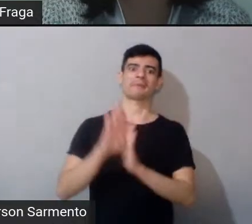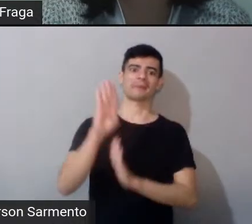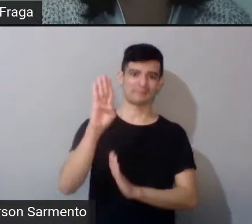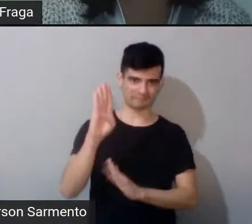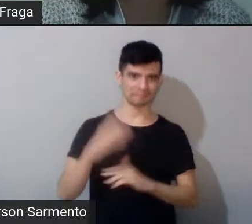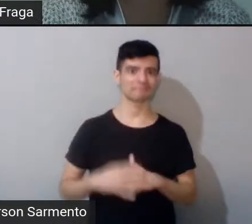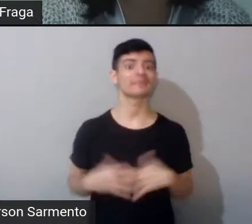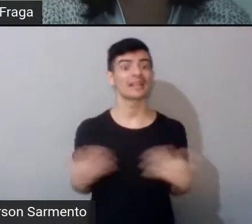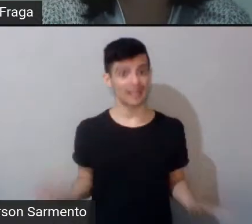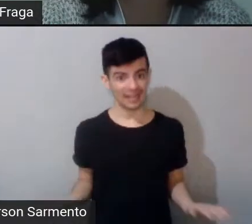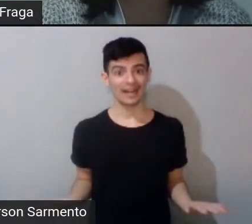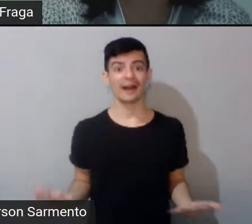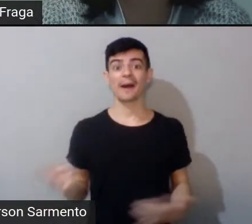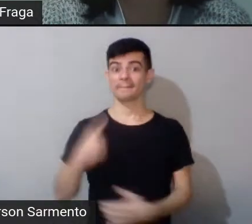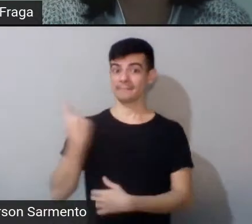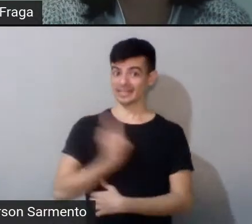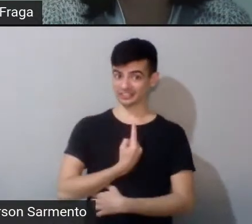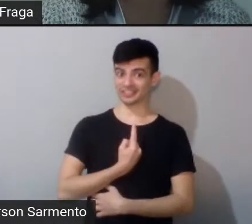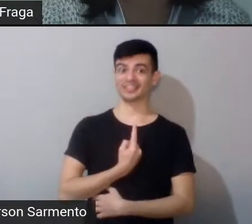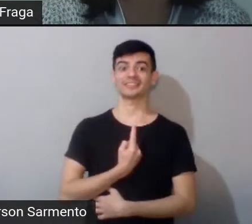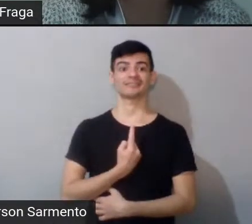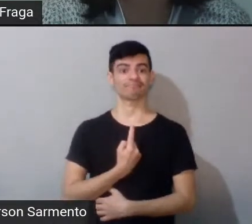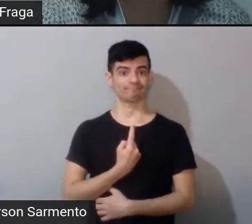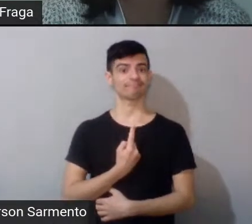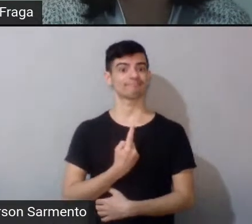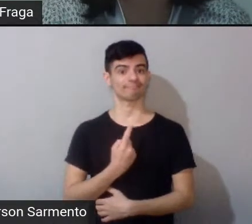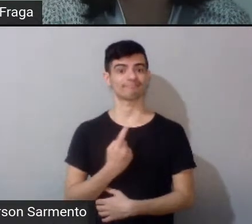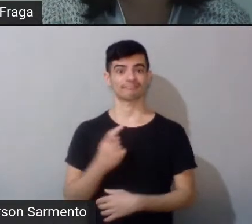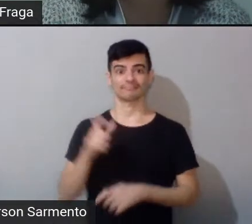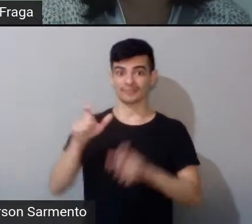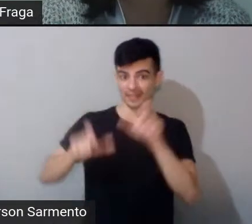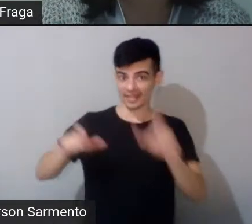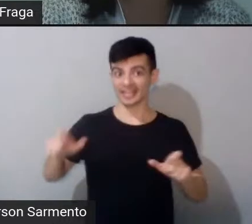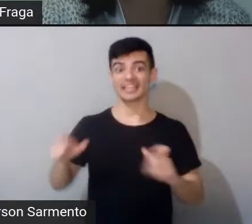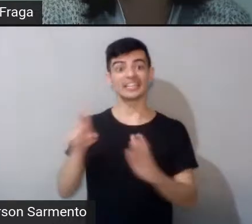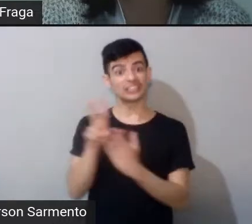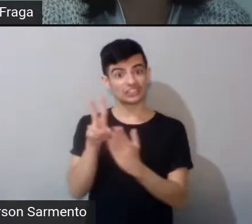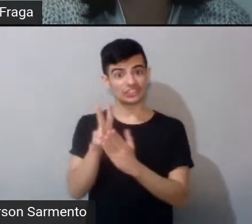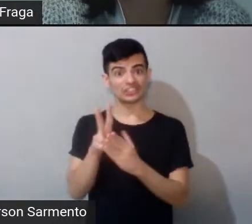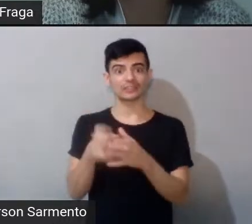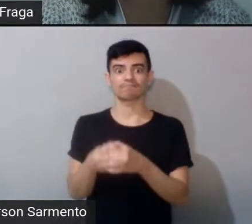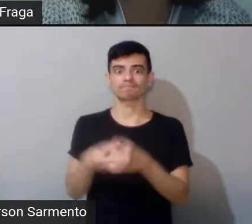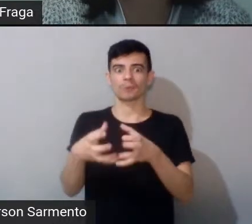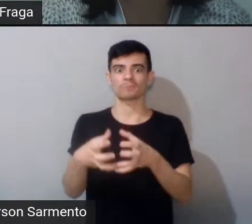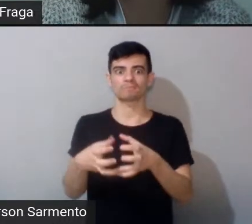nós indígenas, começamos a brotar de novo. E que movimento